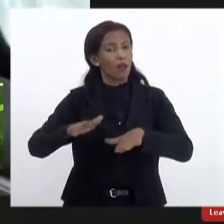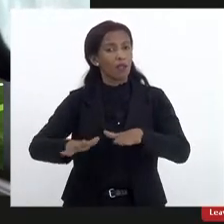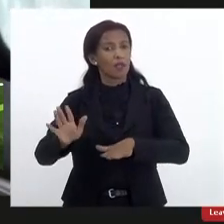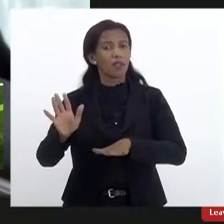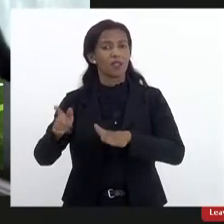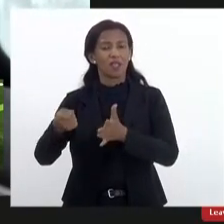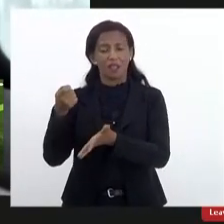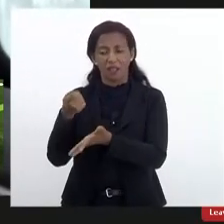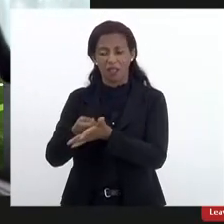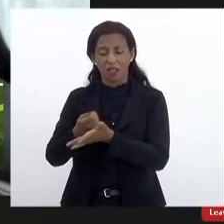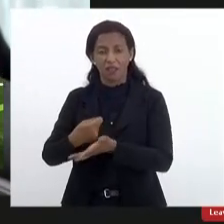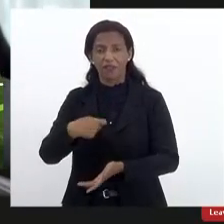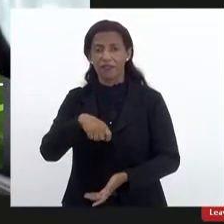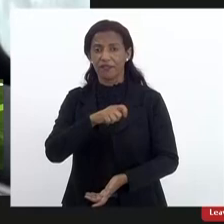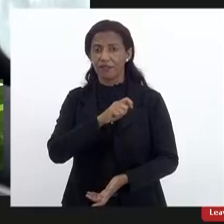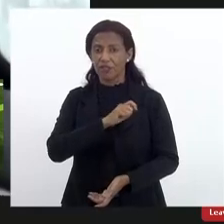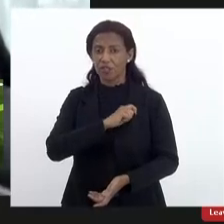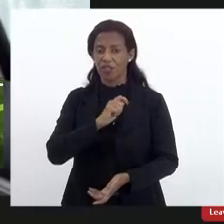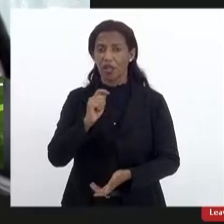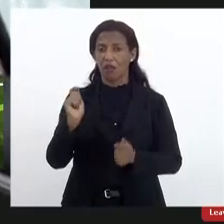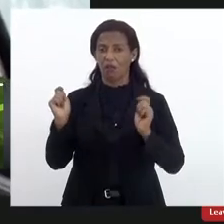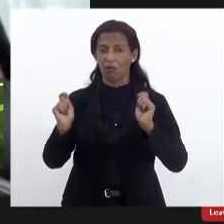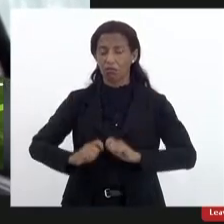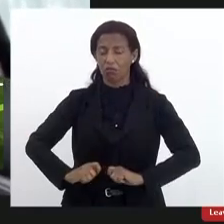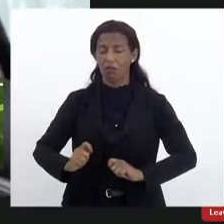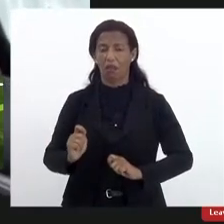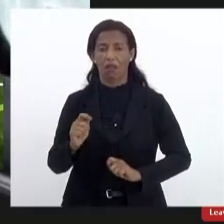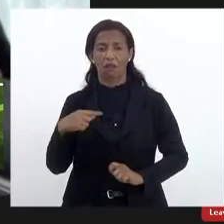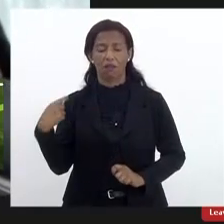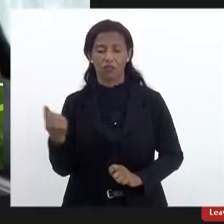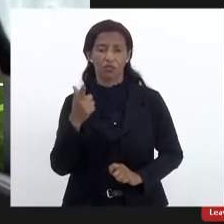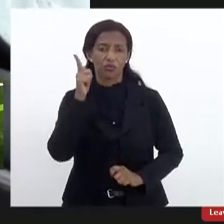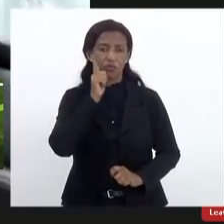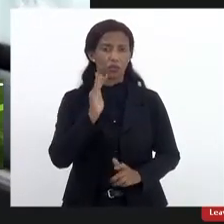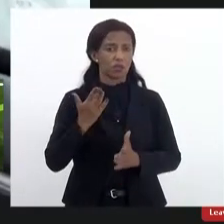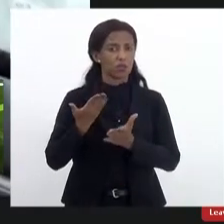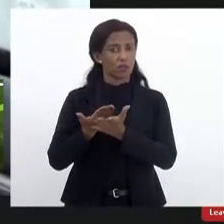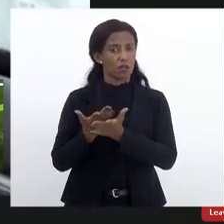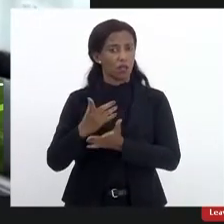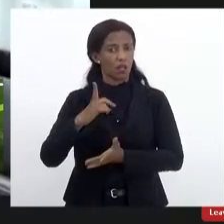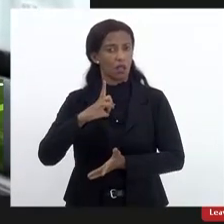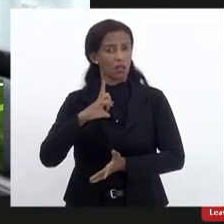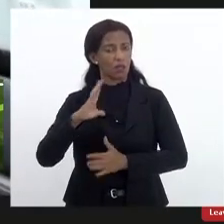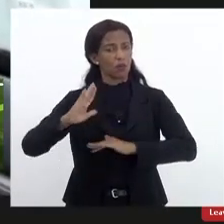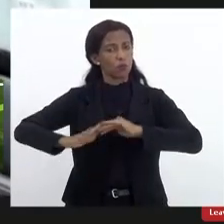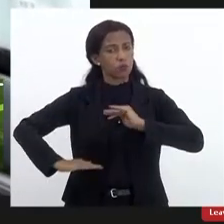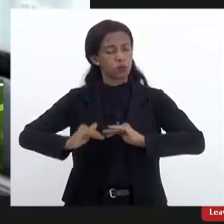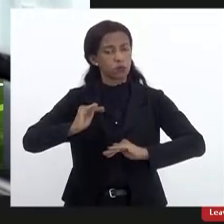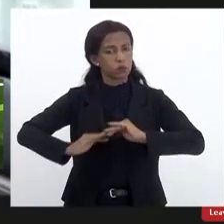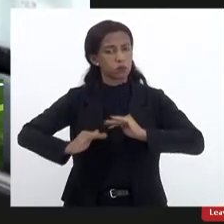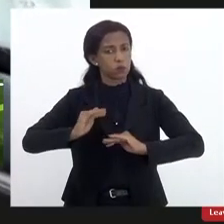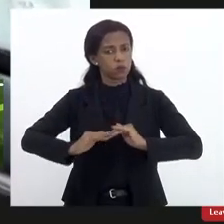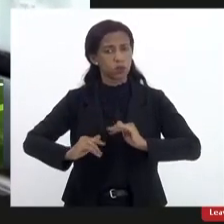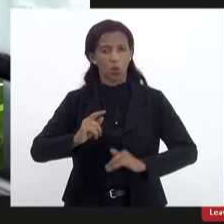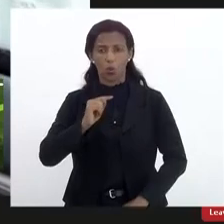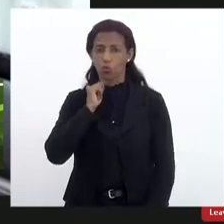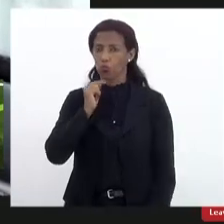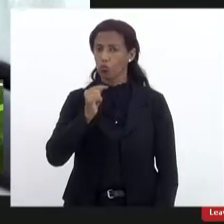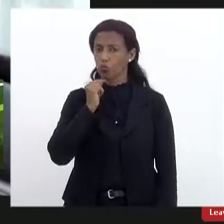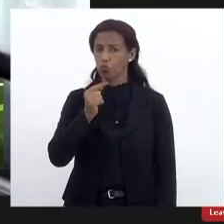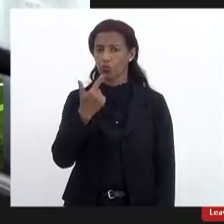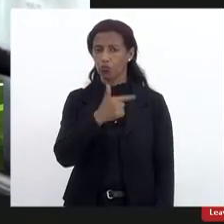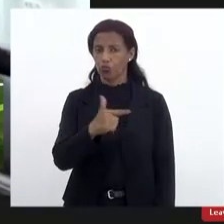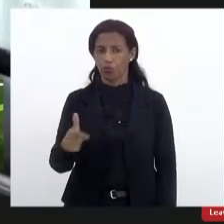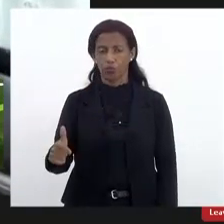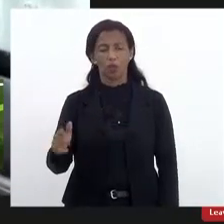ao regime de recuperação fiscal para que a gente possa permitir que nossas escolas tenham esses profissionais que eu não tenho a menor dúvida